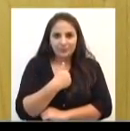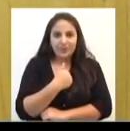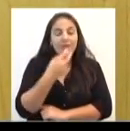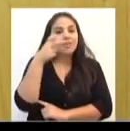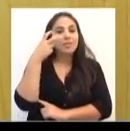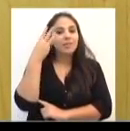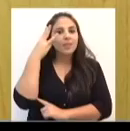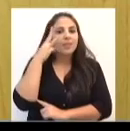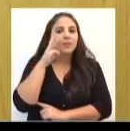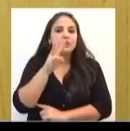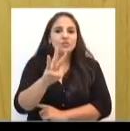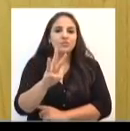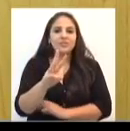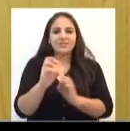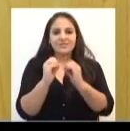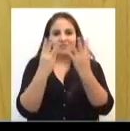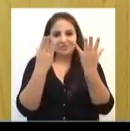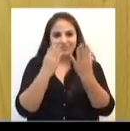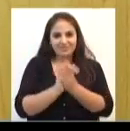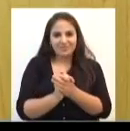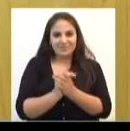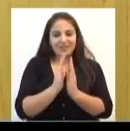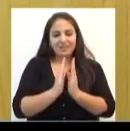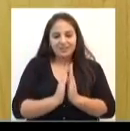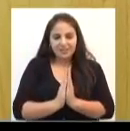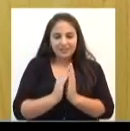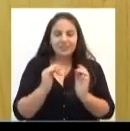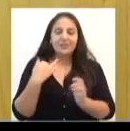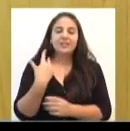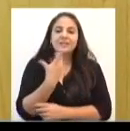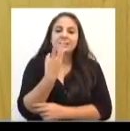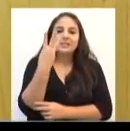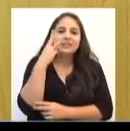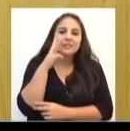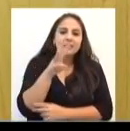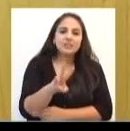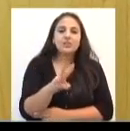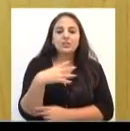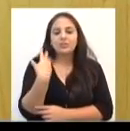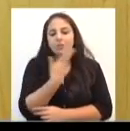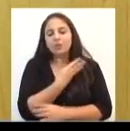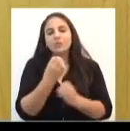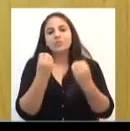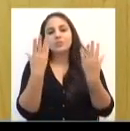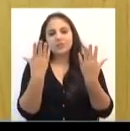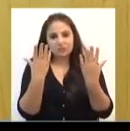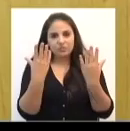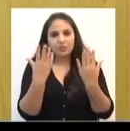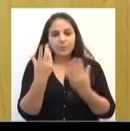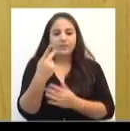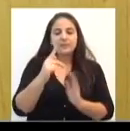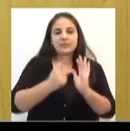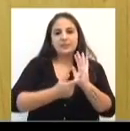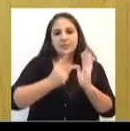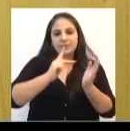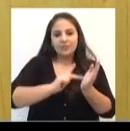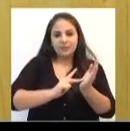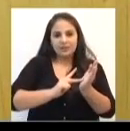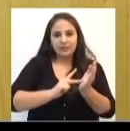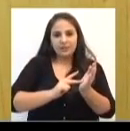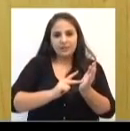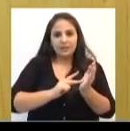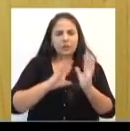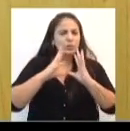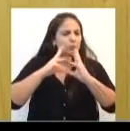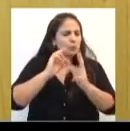três dias. E nesses três dias, celebramos, então, este grande sentido, a entrega